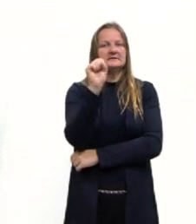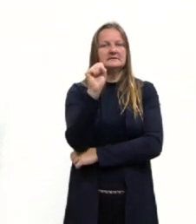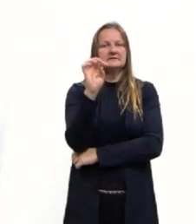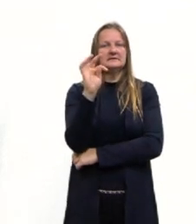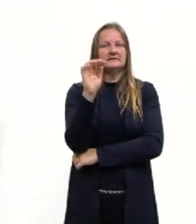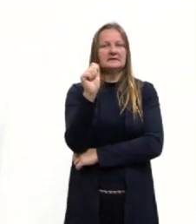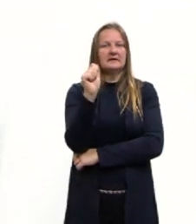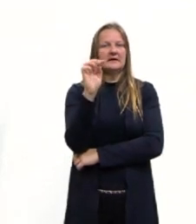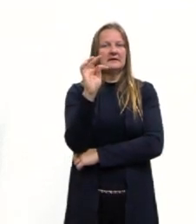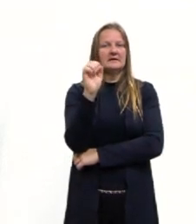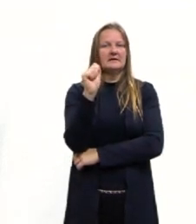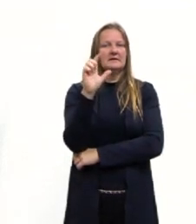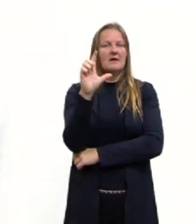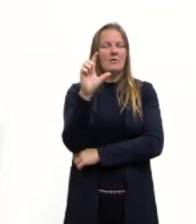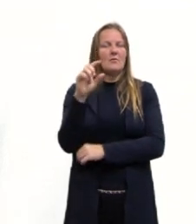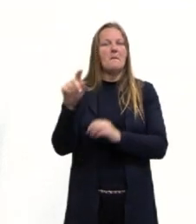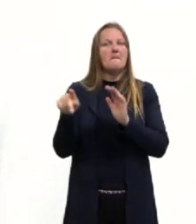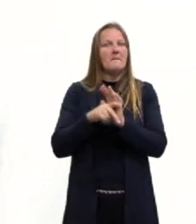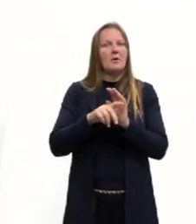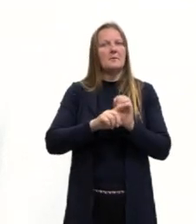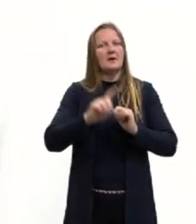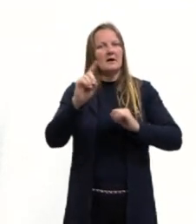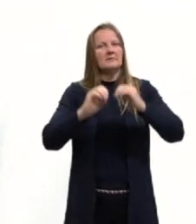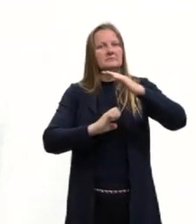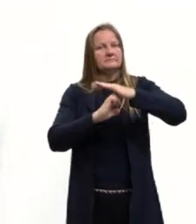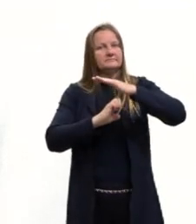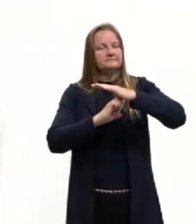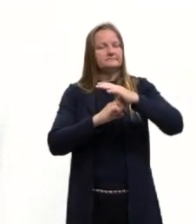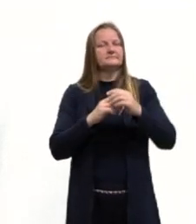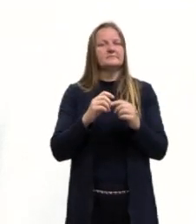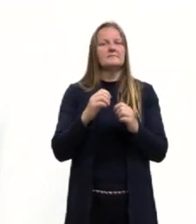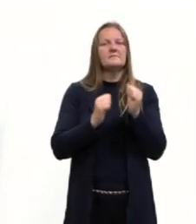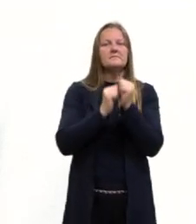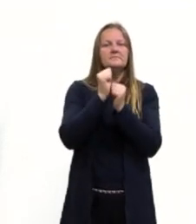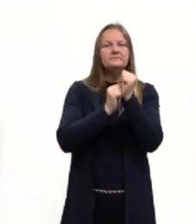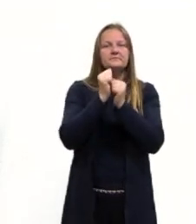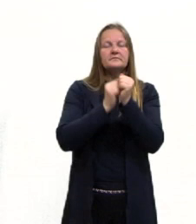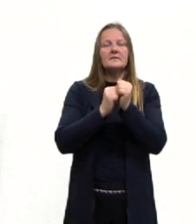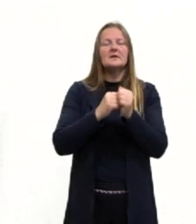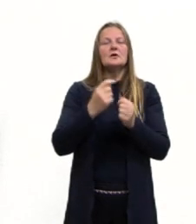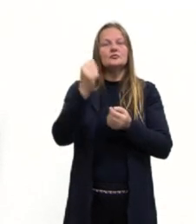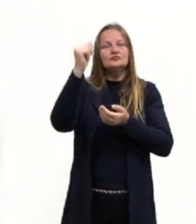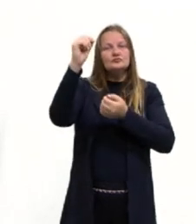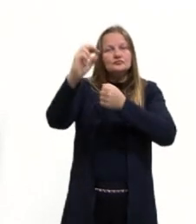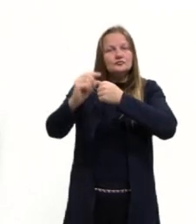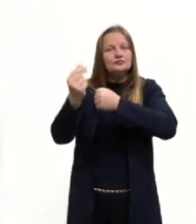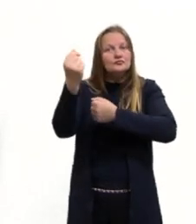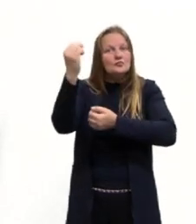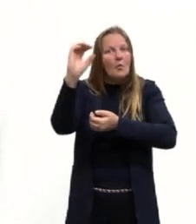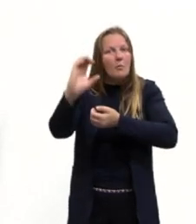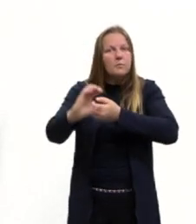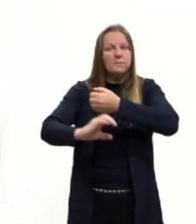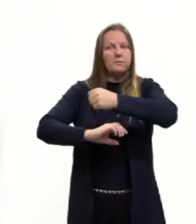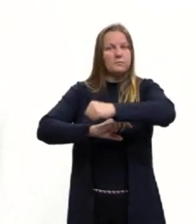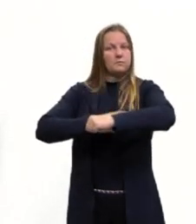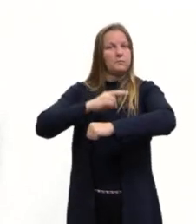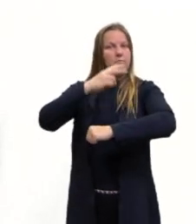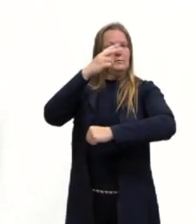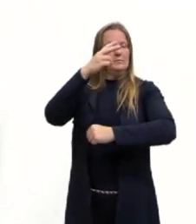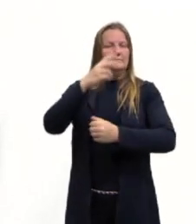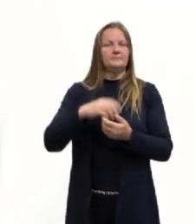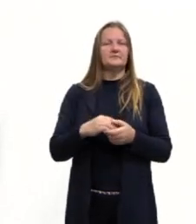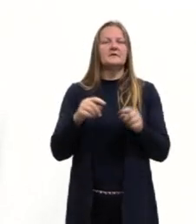relação de investimento da China também, além do comércio que a gente conhece, né, das